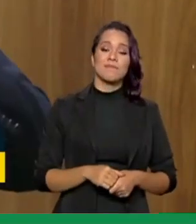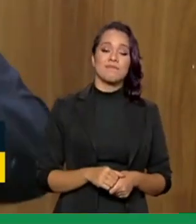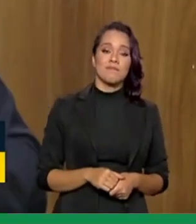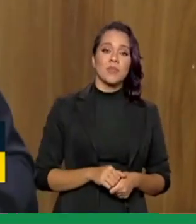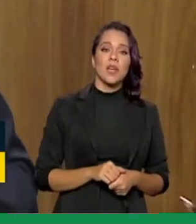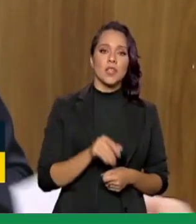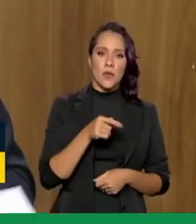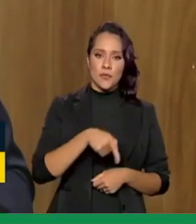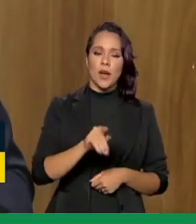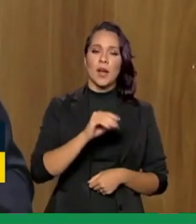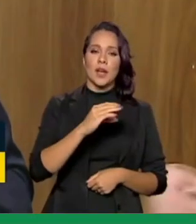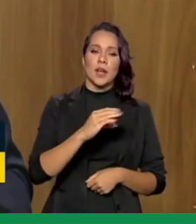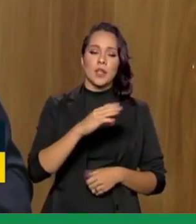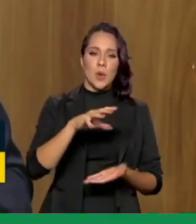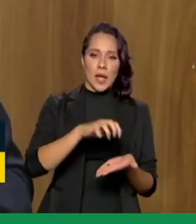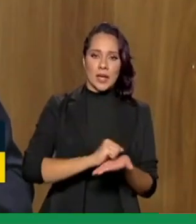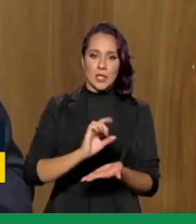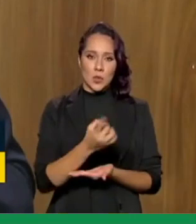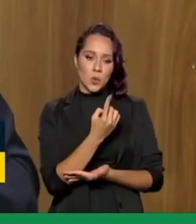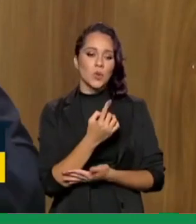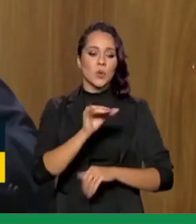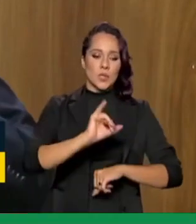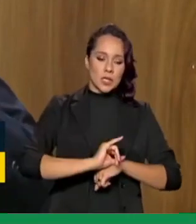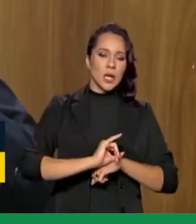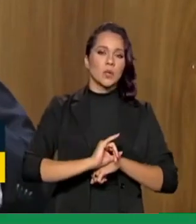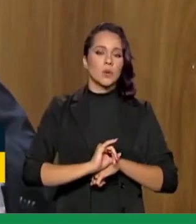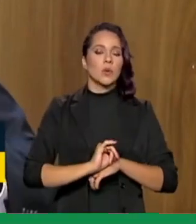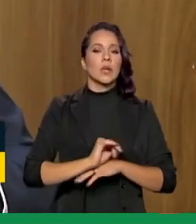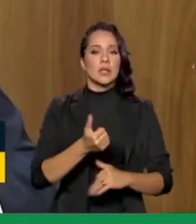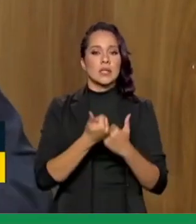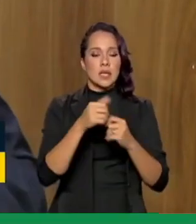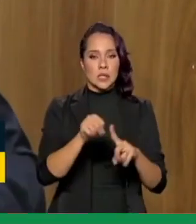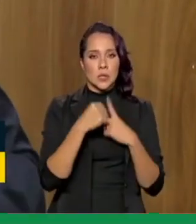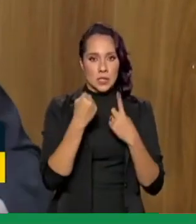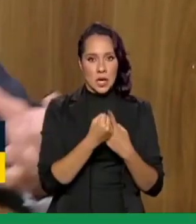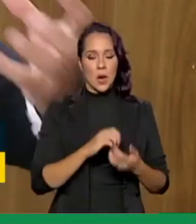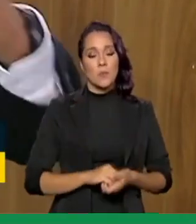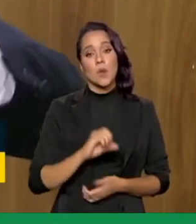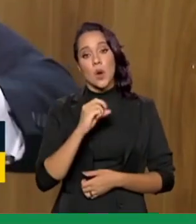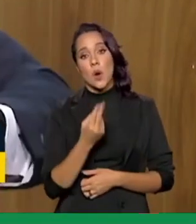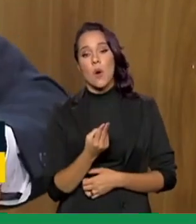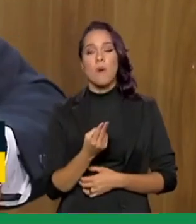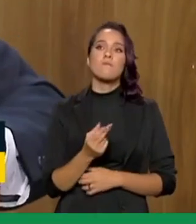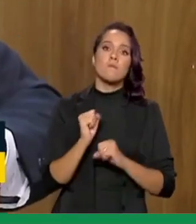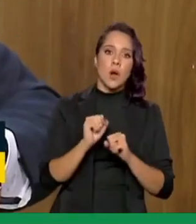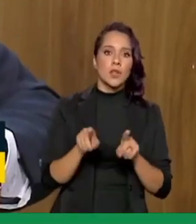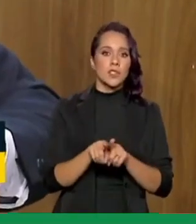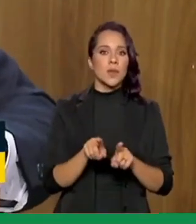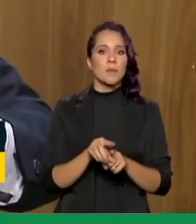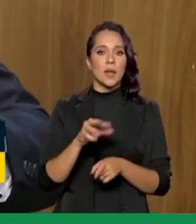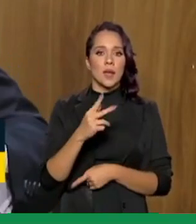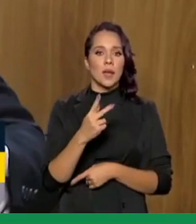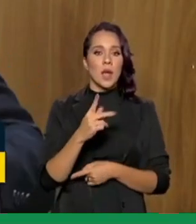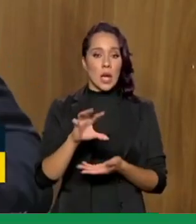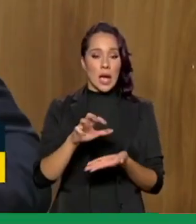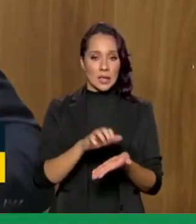um posto do cadastro único do seu município o centro de assistência social do município ou pode fazer também o seu pré